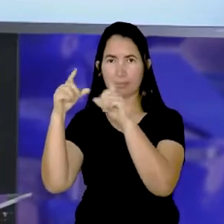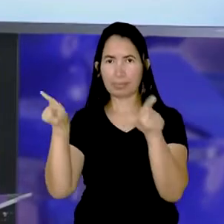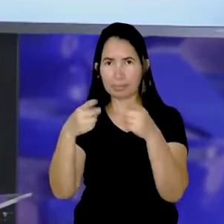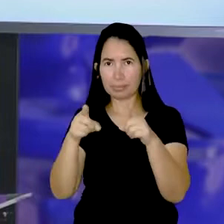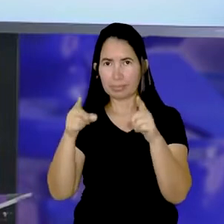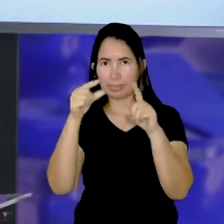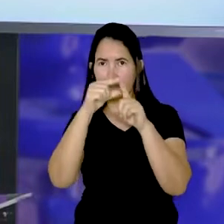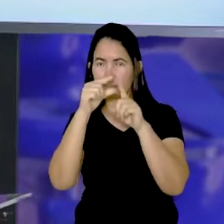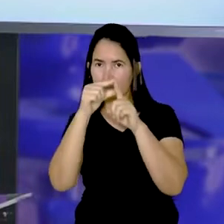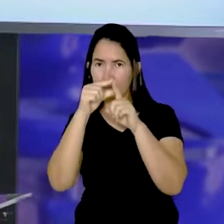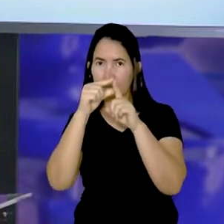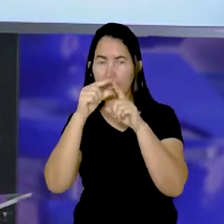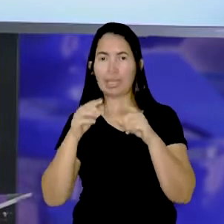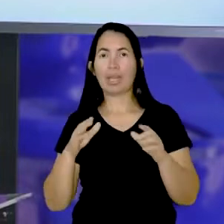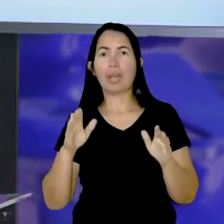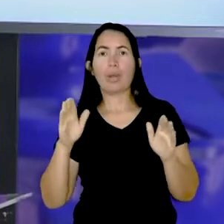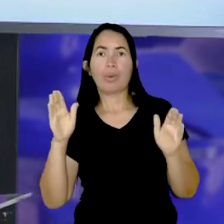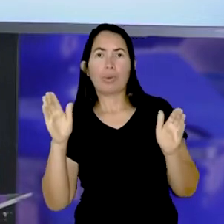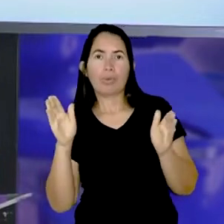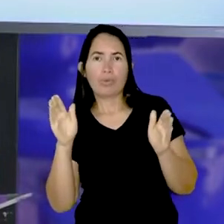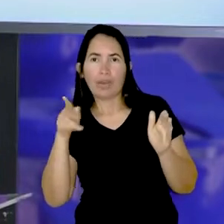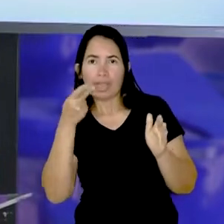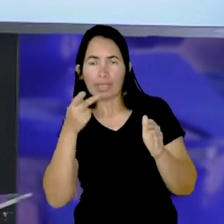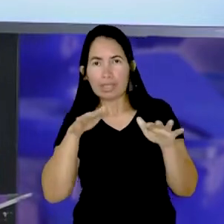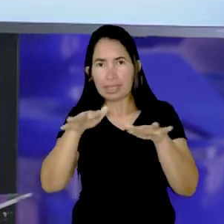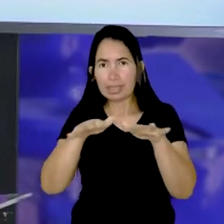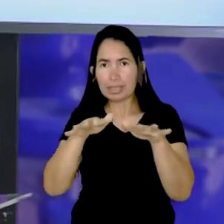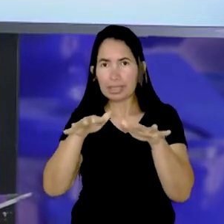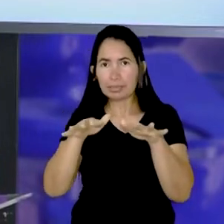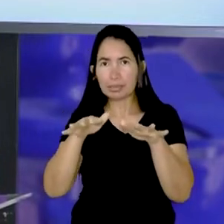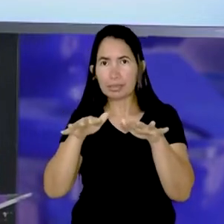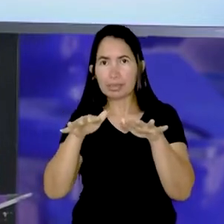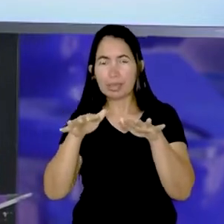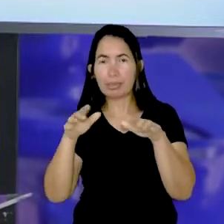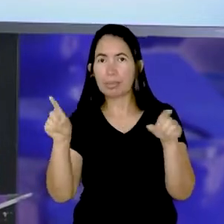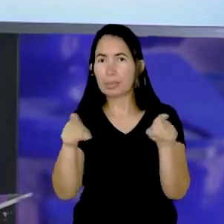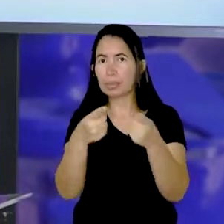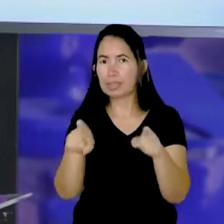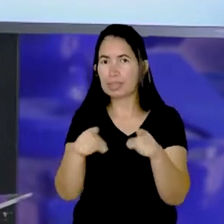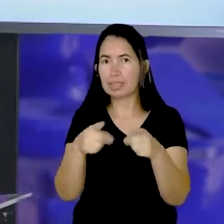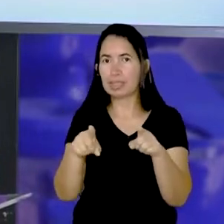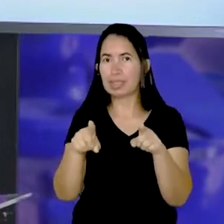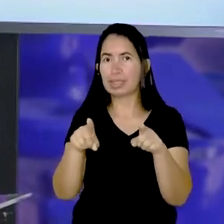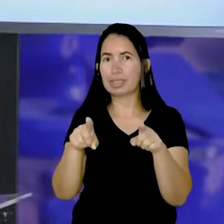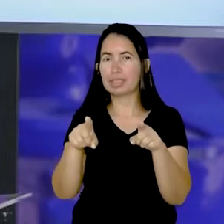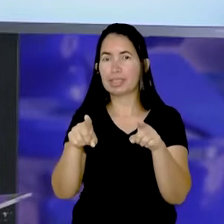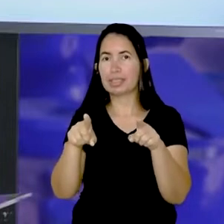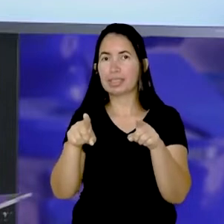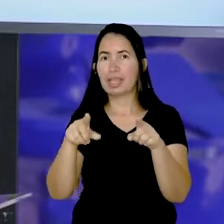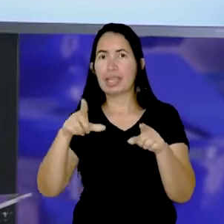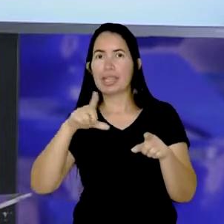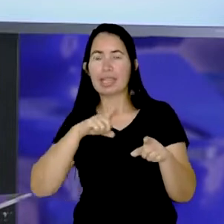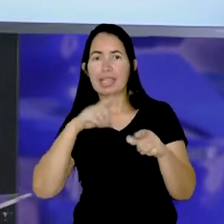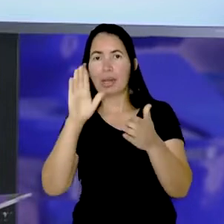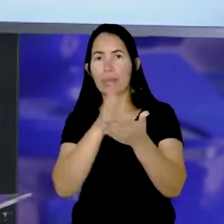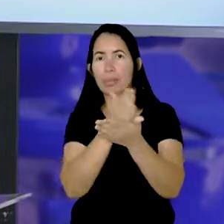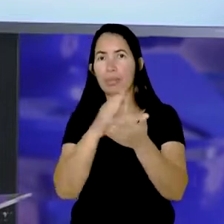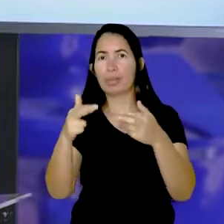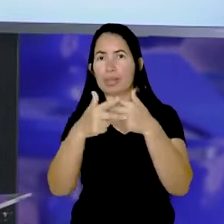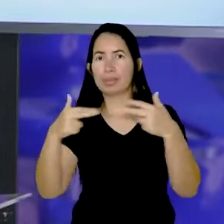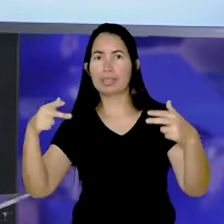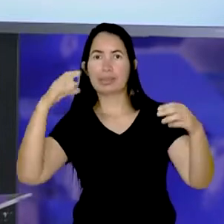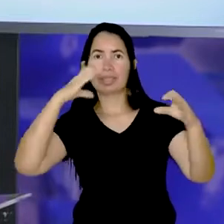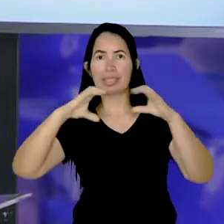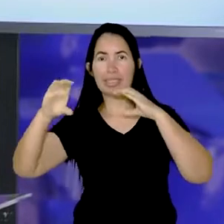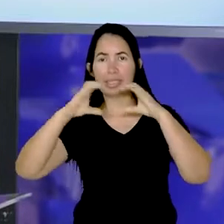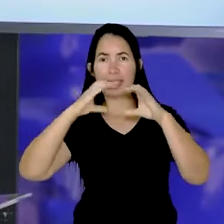se tá falando aí de ritmo, de musicalidade e é algo para ser cantado, a gente tá